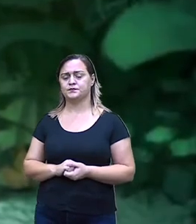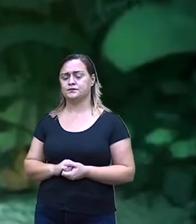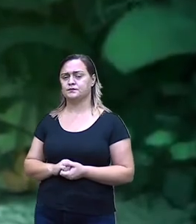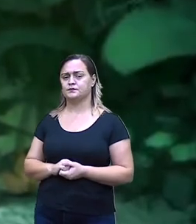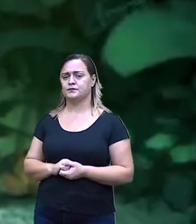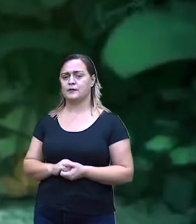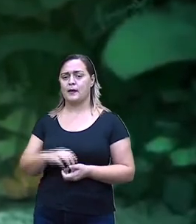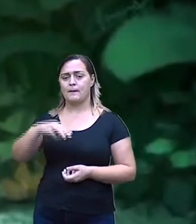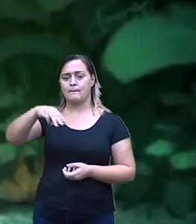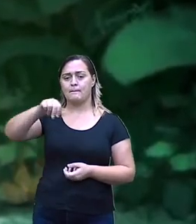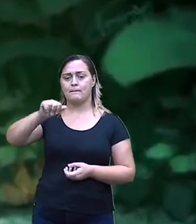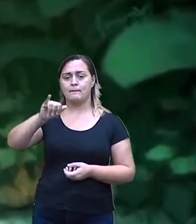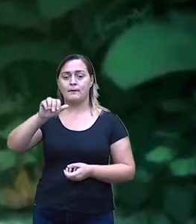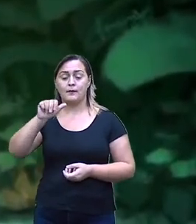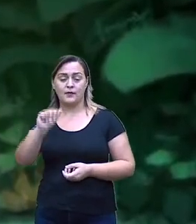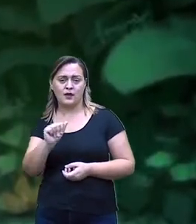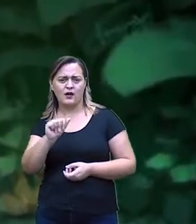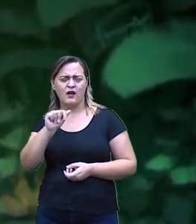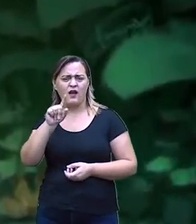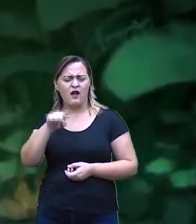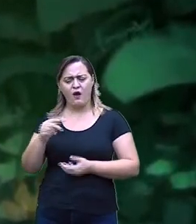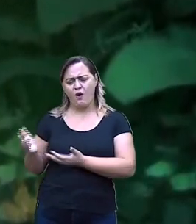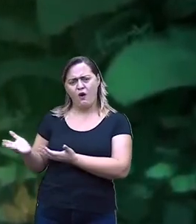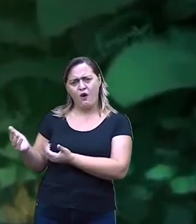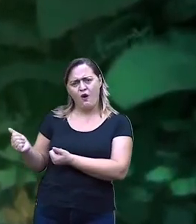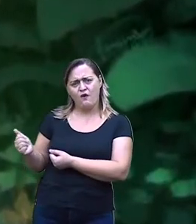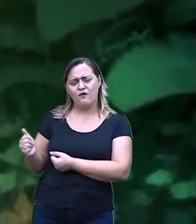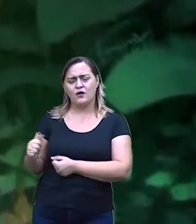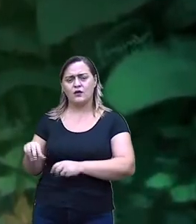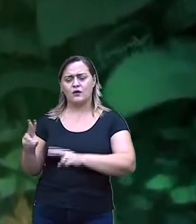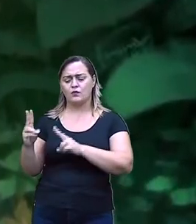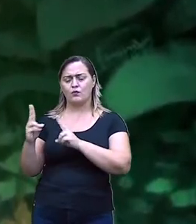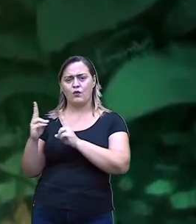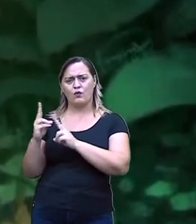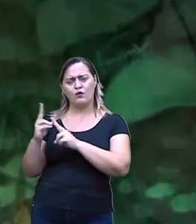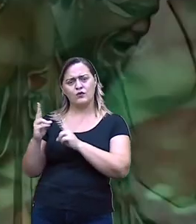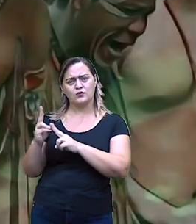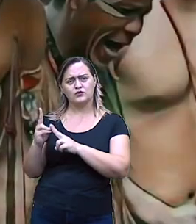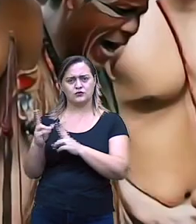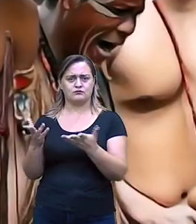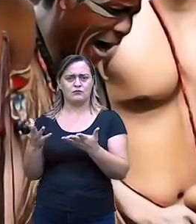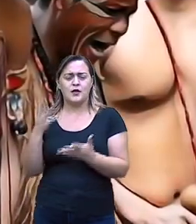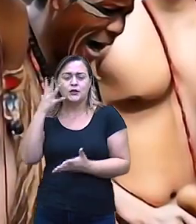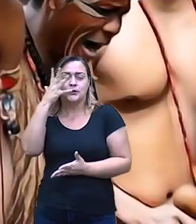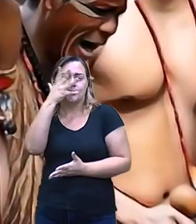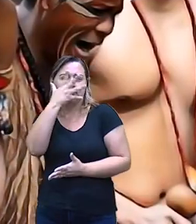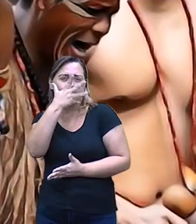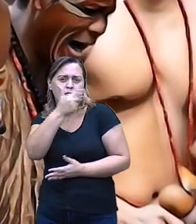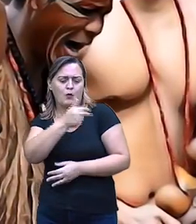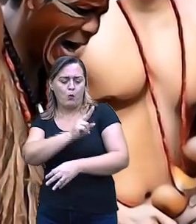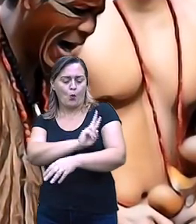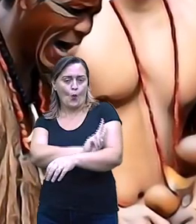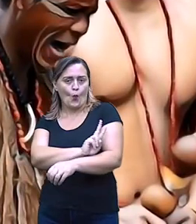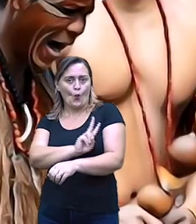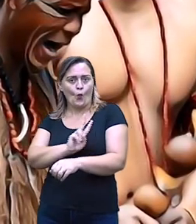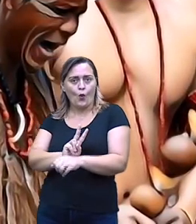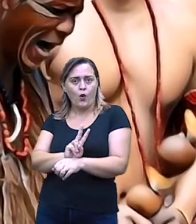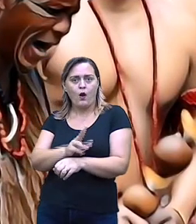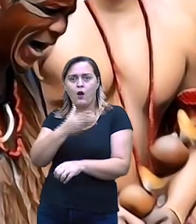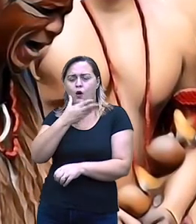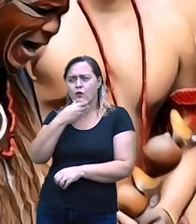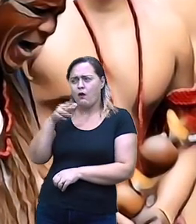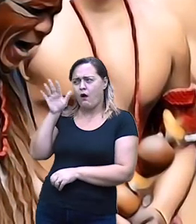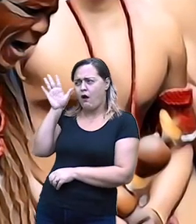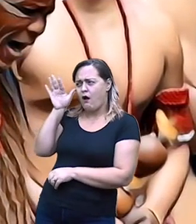Nayá era uma jovem índia. Bela e virgem. Sua beleza atraía a atenção de todos os outros jovens da